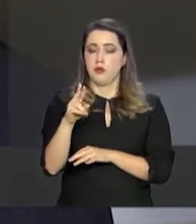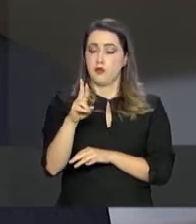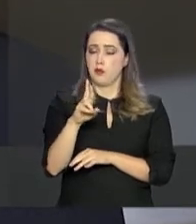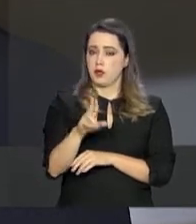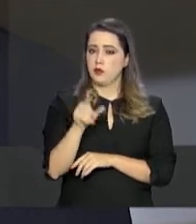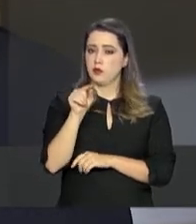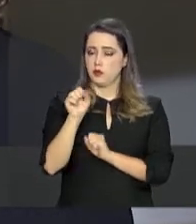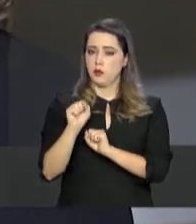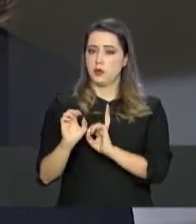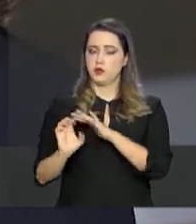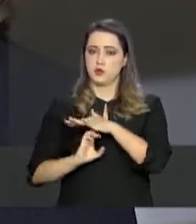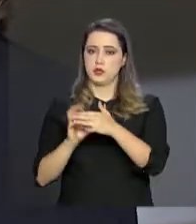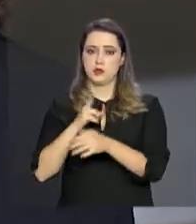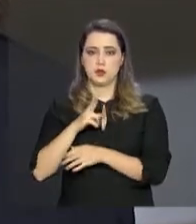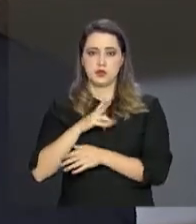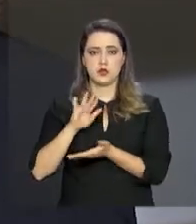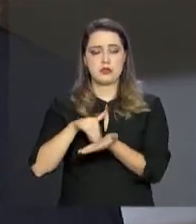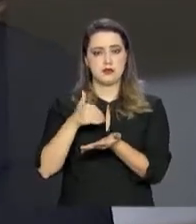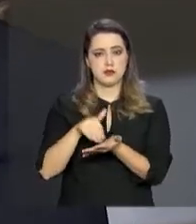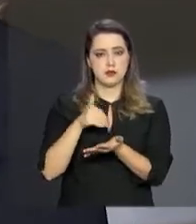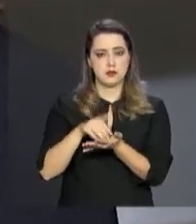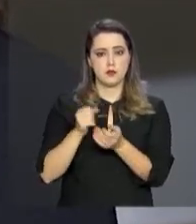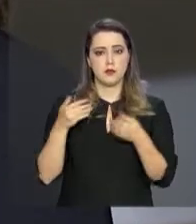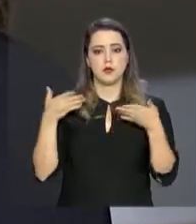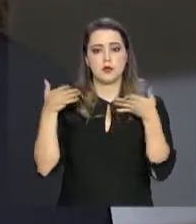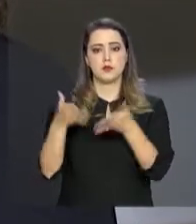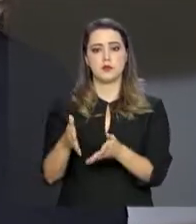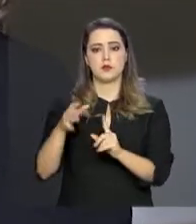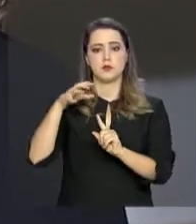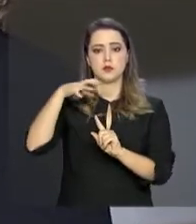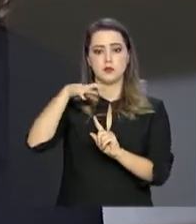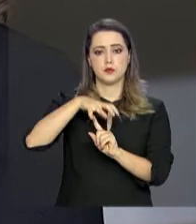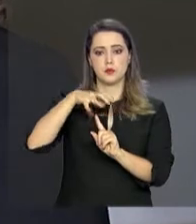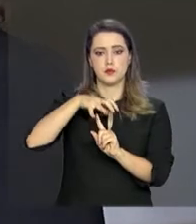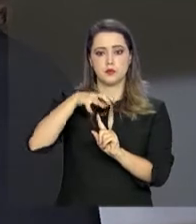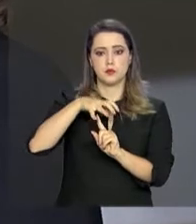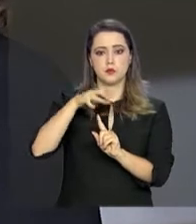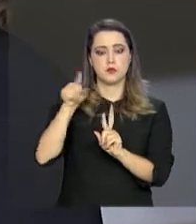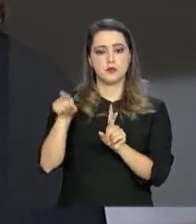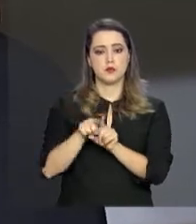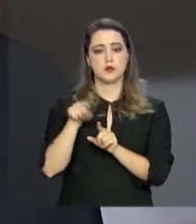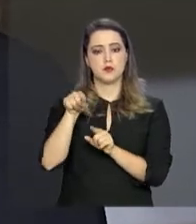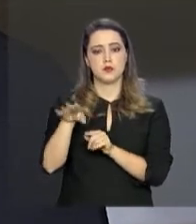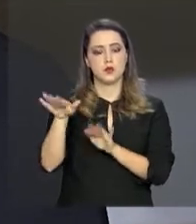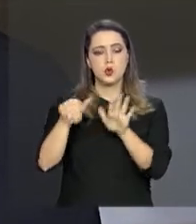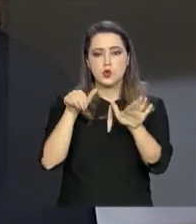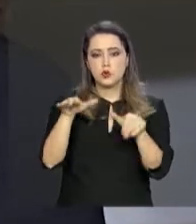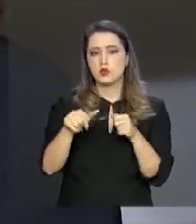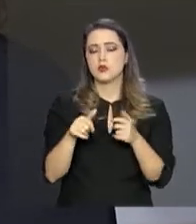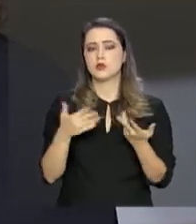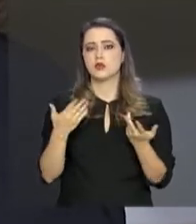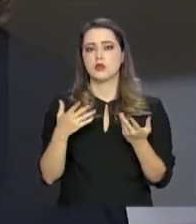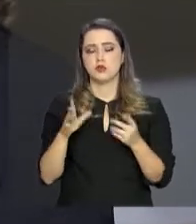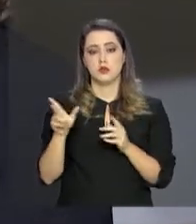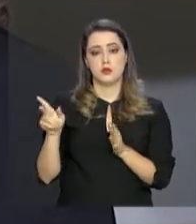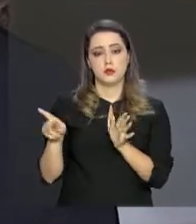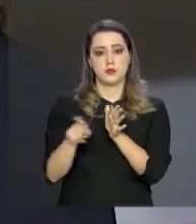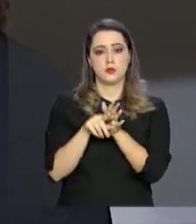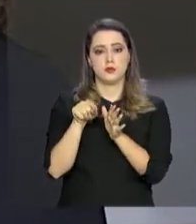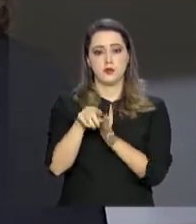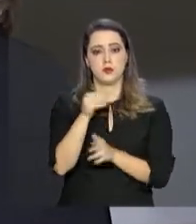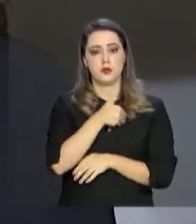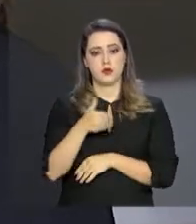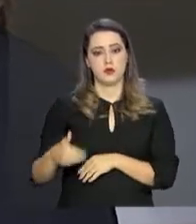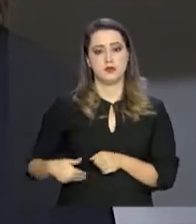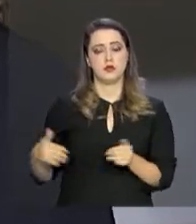públicas e privadas, cadastradas, participem desse chamamento público que nós lançamos e que terá